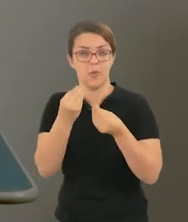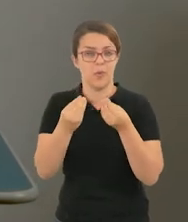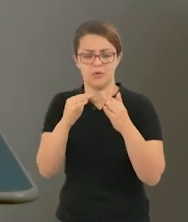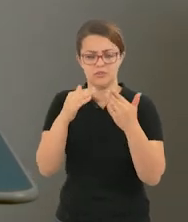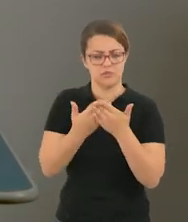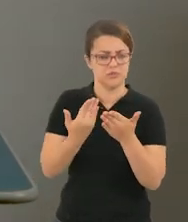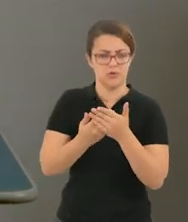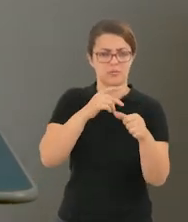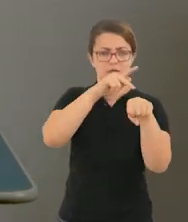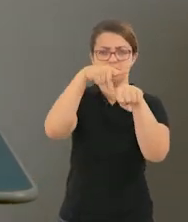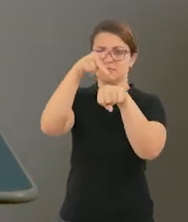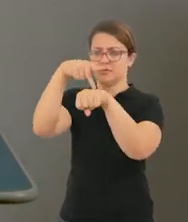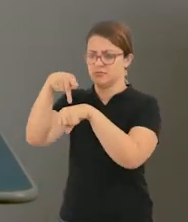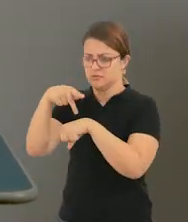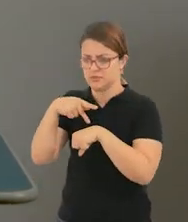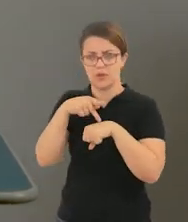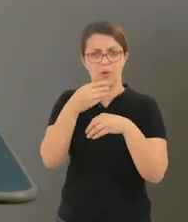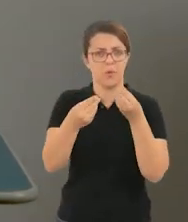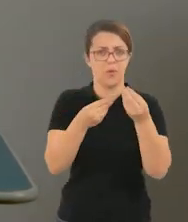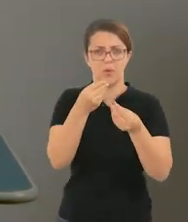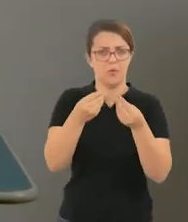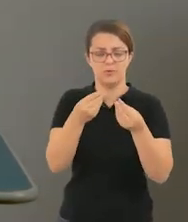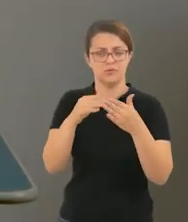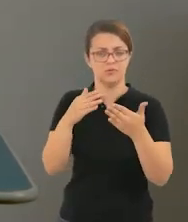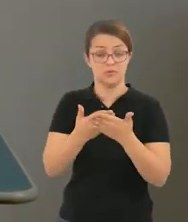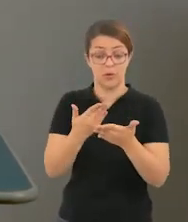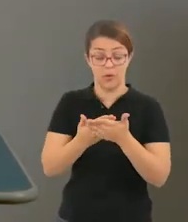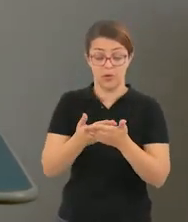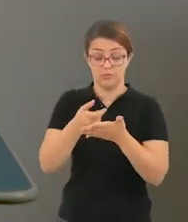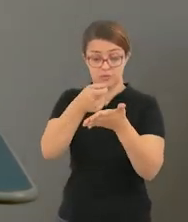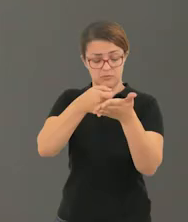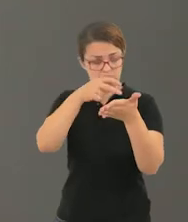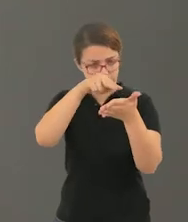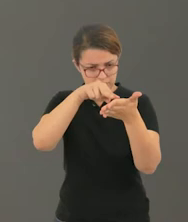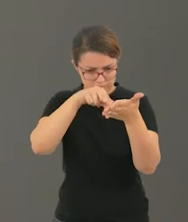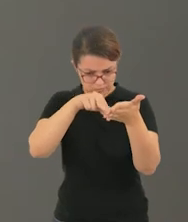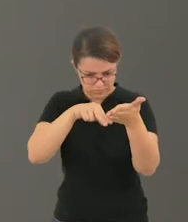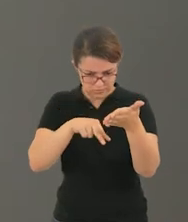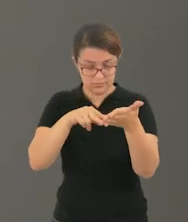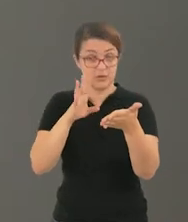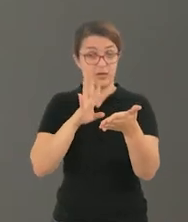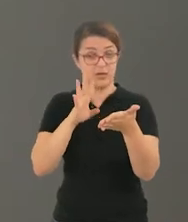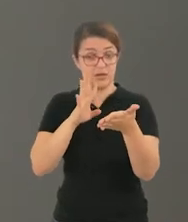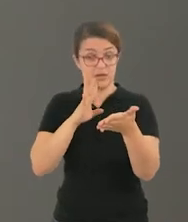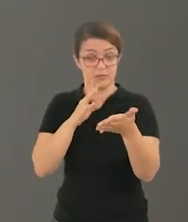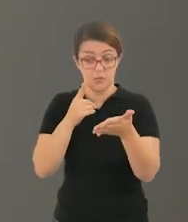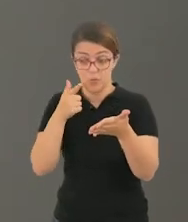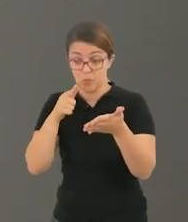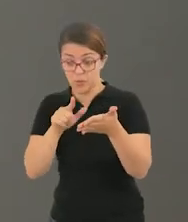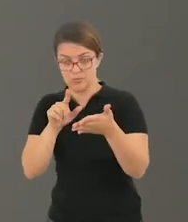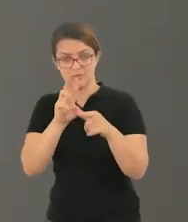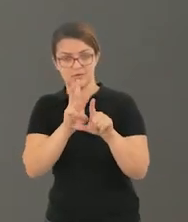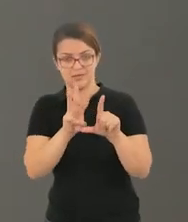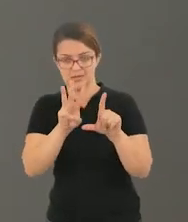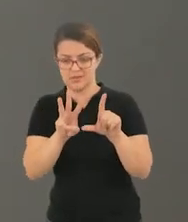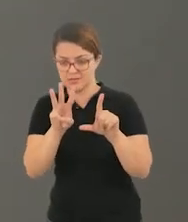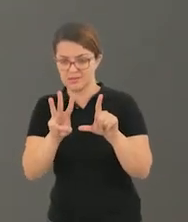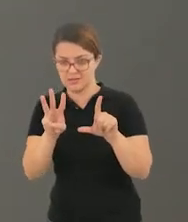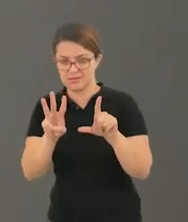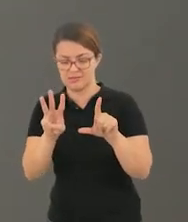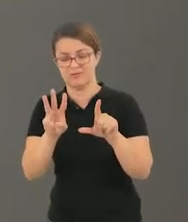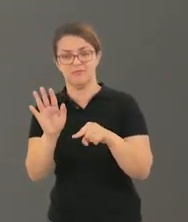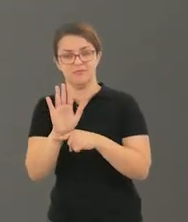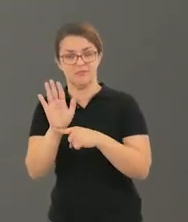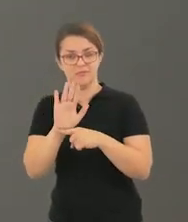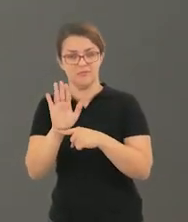legal, vocês irão acessar o outro link que tem aí de um vídeo sobre as curiosidades dessas escolas. Vocês irão assistir esse vídeo e eu